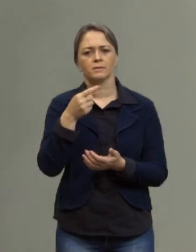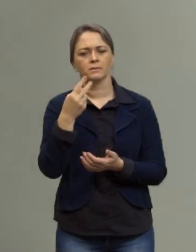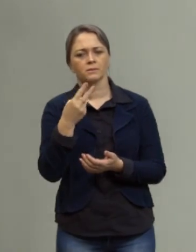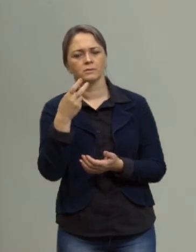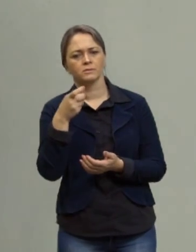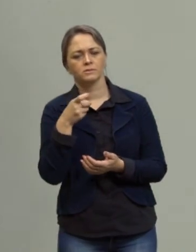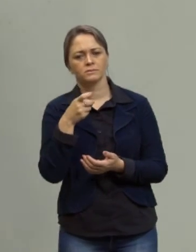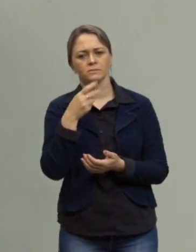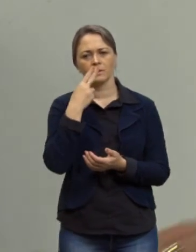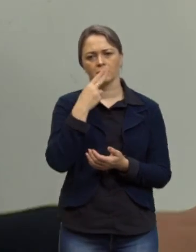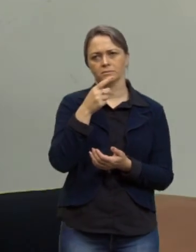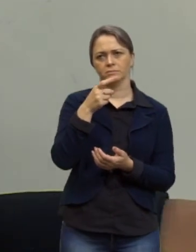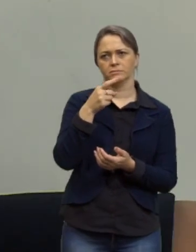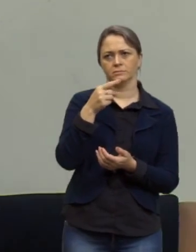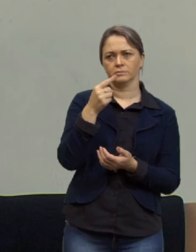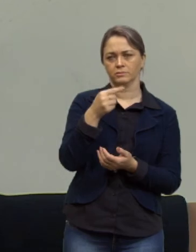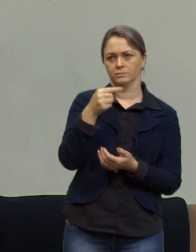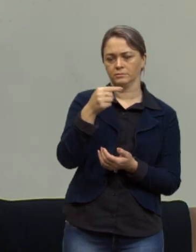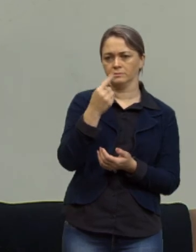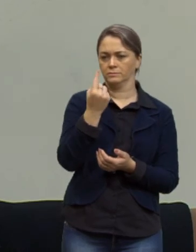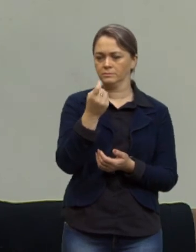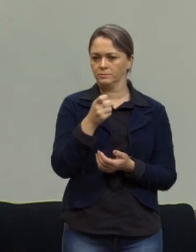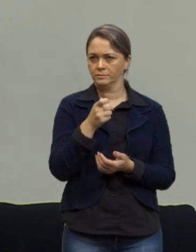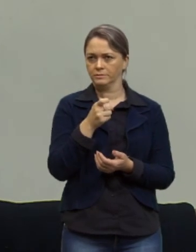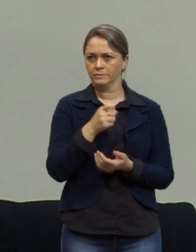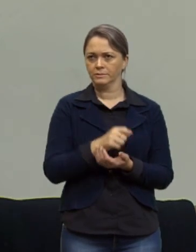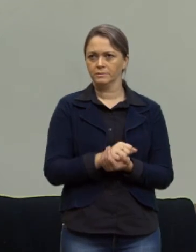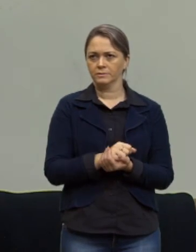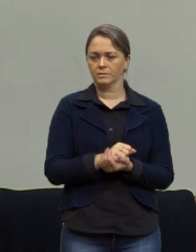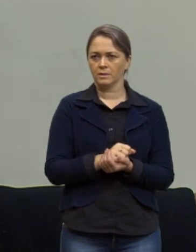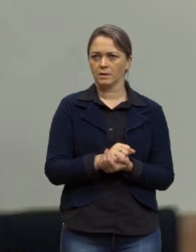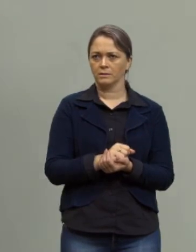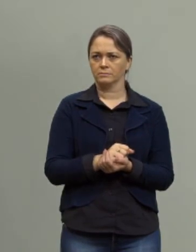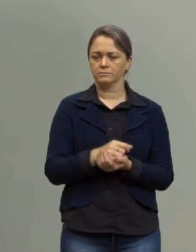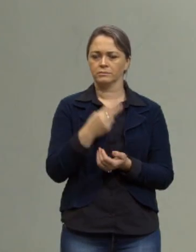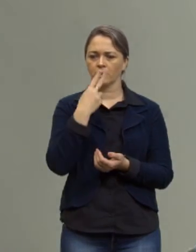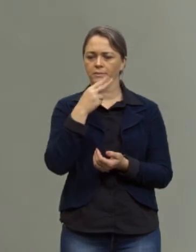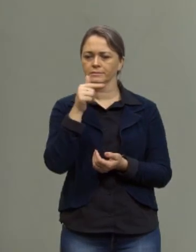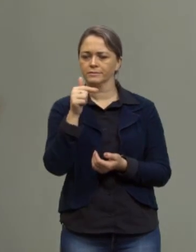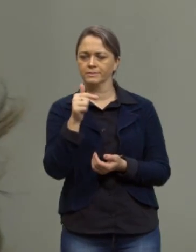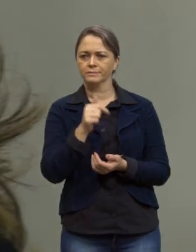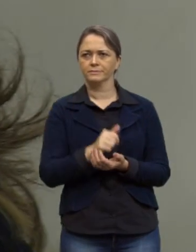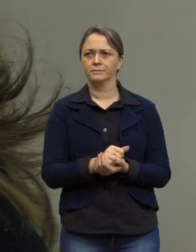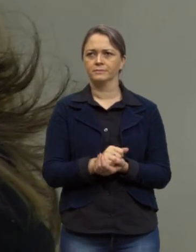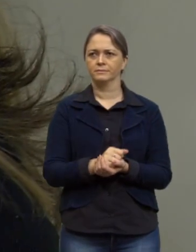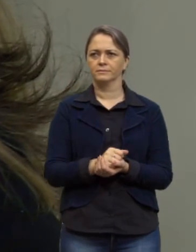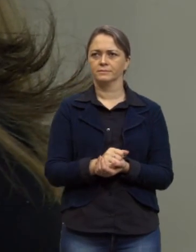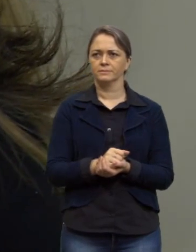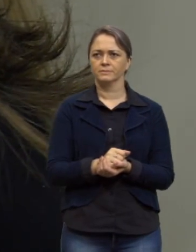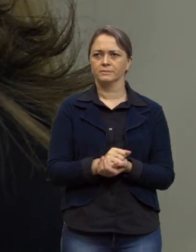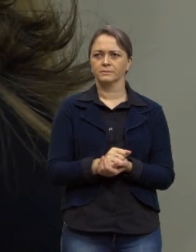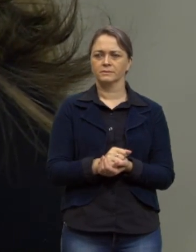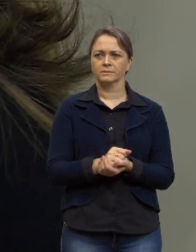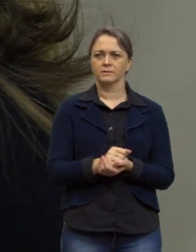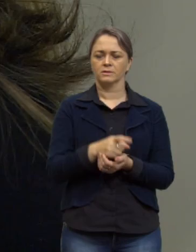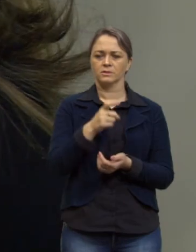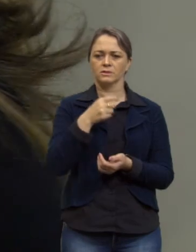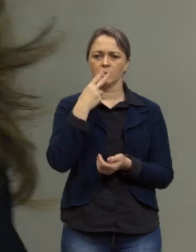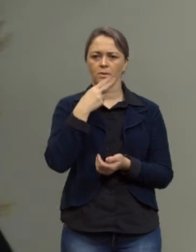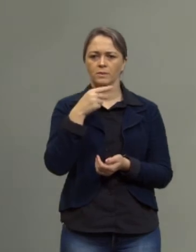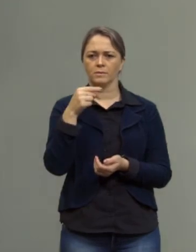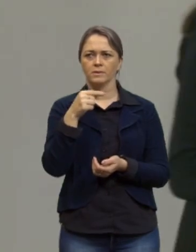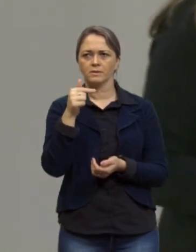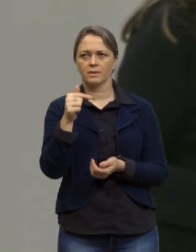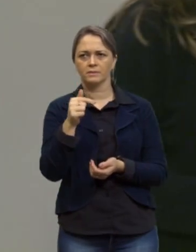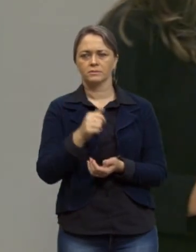7 termo da frente o x não vai ficar negativo né então x igual a menos 7